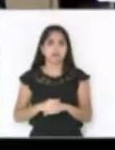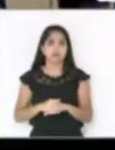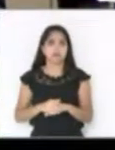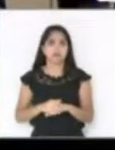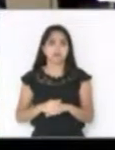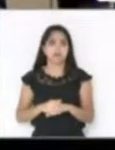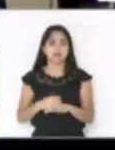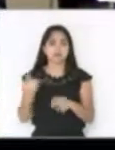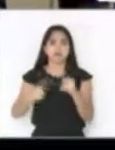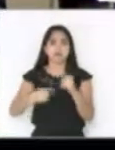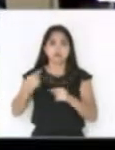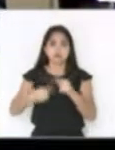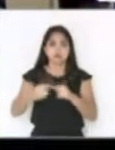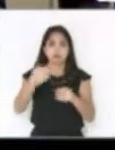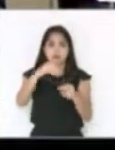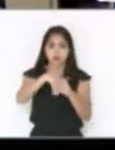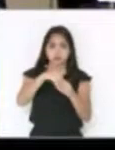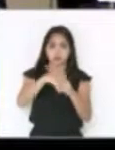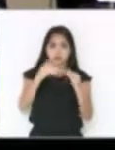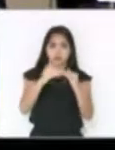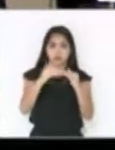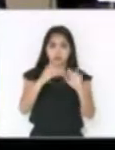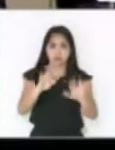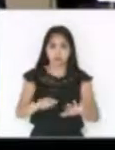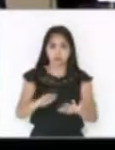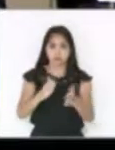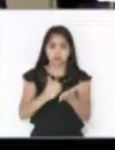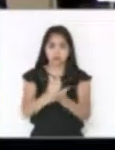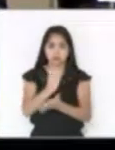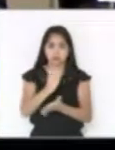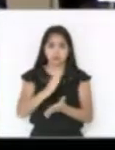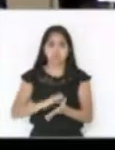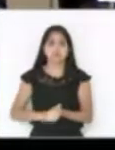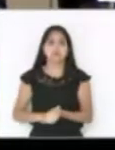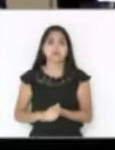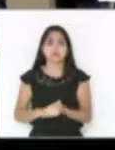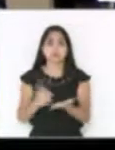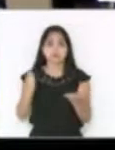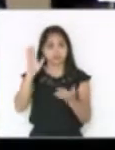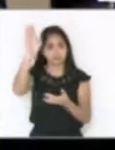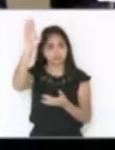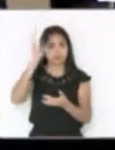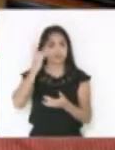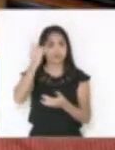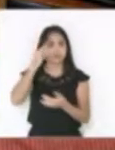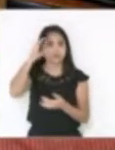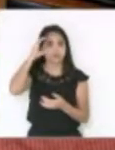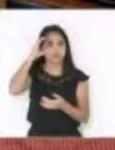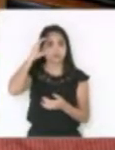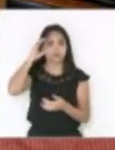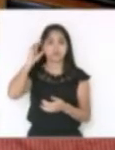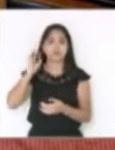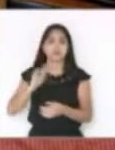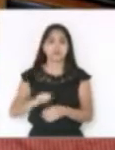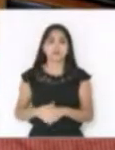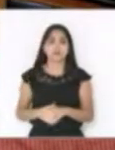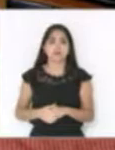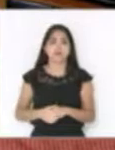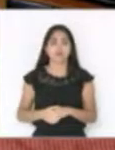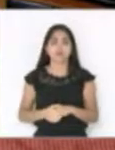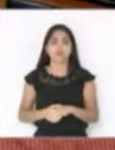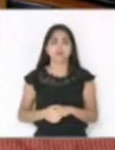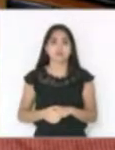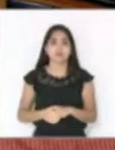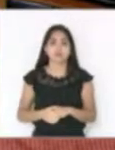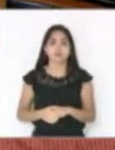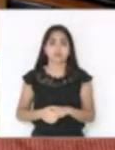Não, questão de ordem. discussão, quem tiver de acordo permanece com o constatado aprovado. Agora sim, pela questão de ordem, deputado Fernando Coruja. Eu entendo que